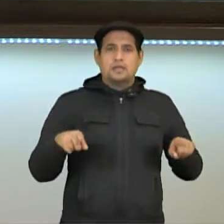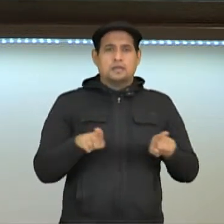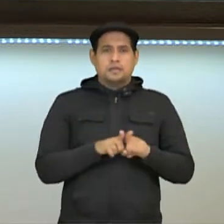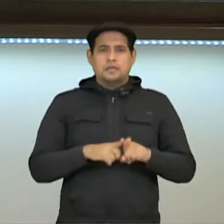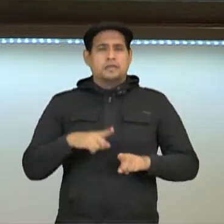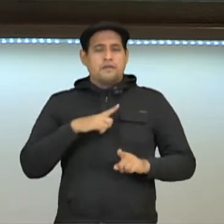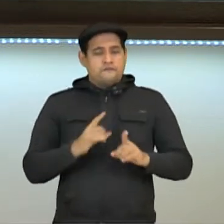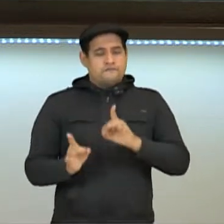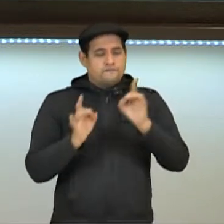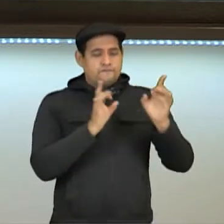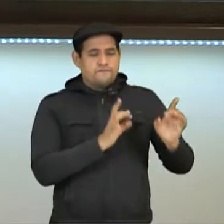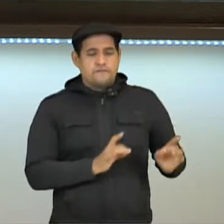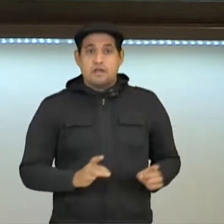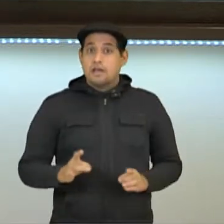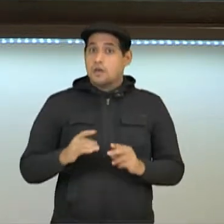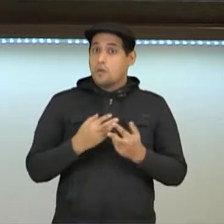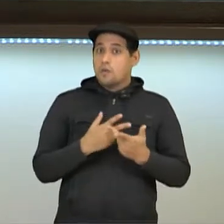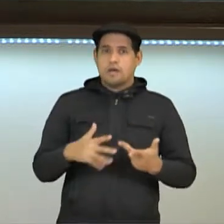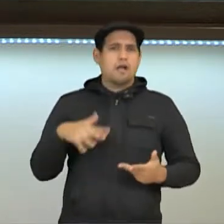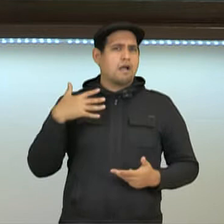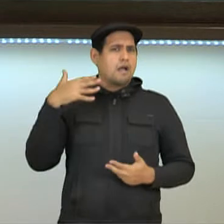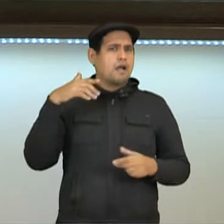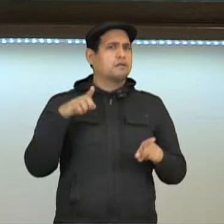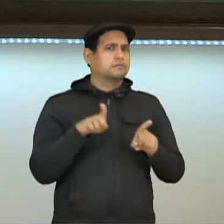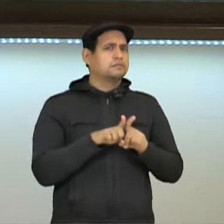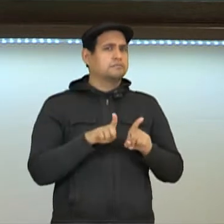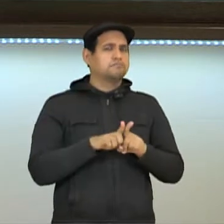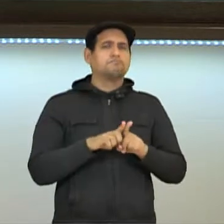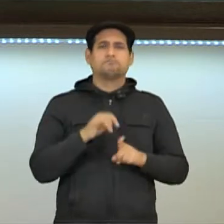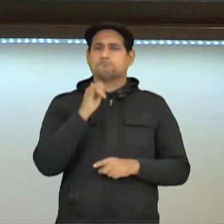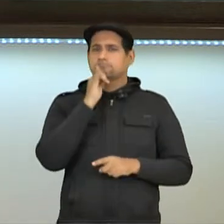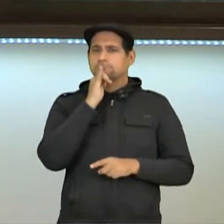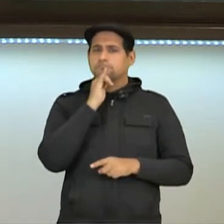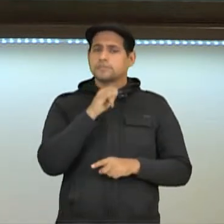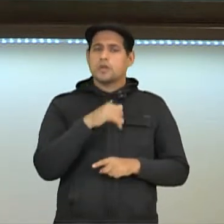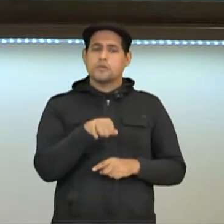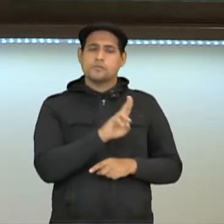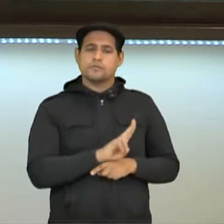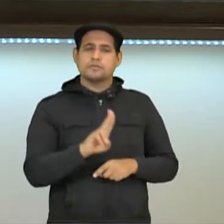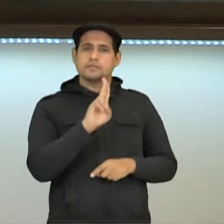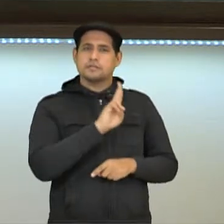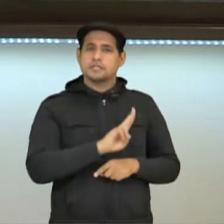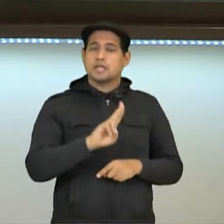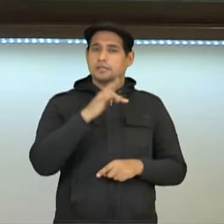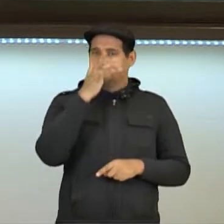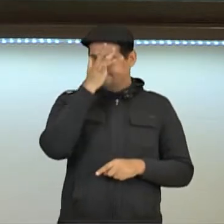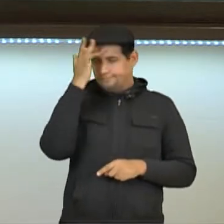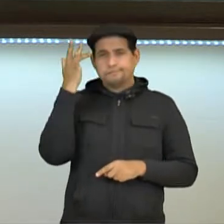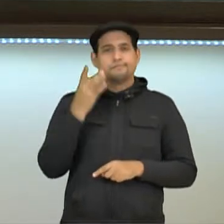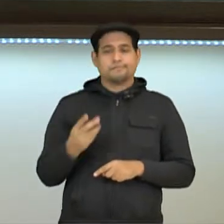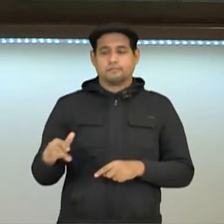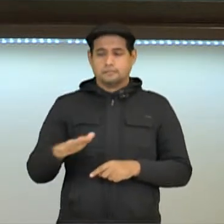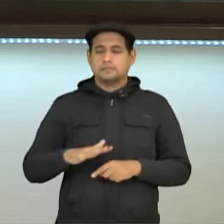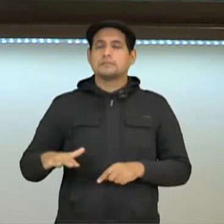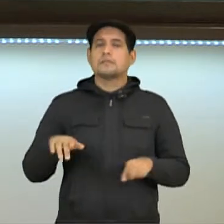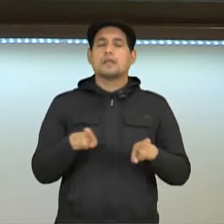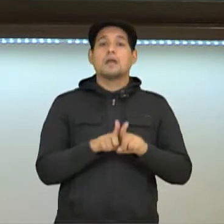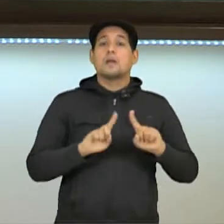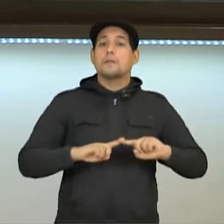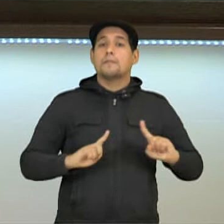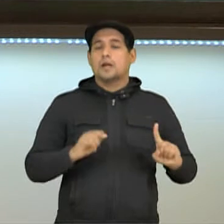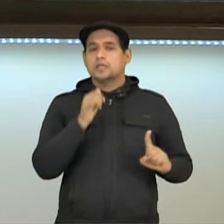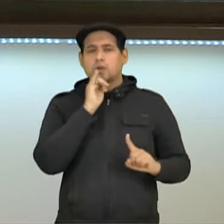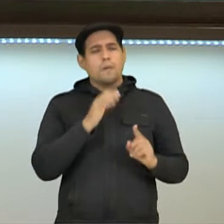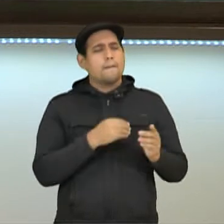se comercializava artigos de luxo, né? Que eram usados pelas classes mais abastadas. E foi a